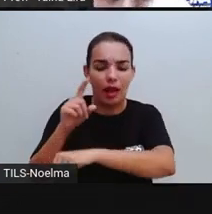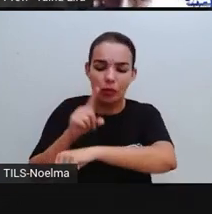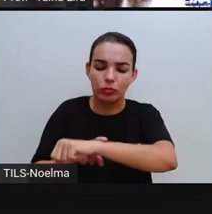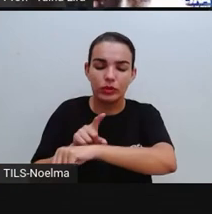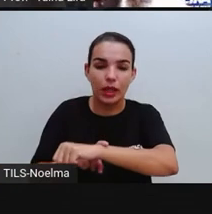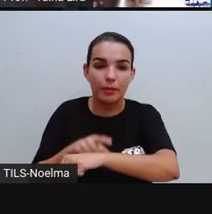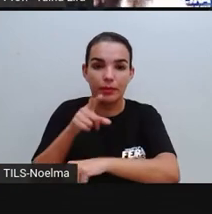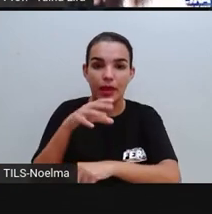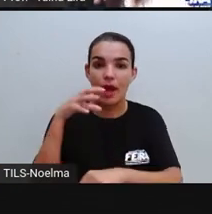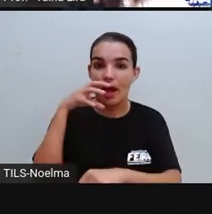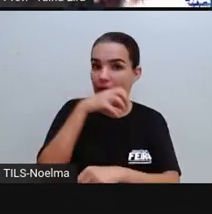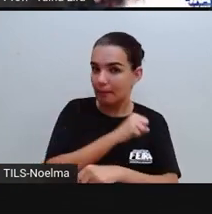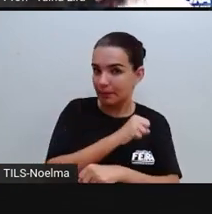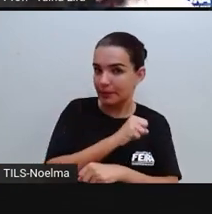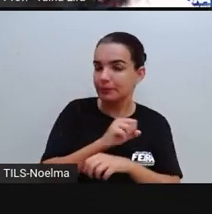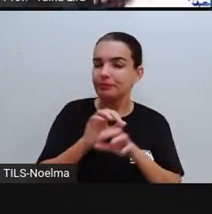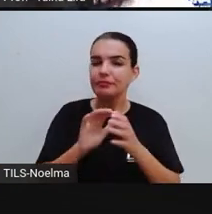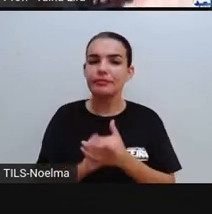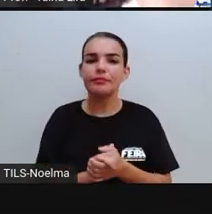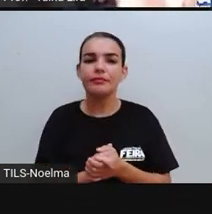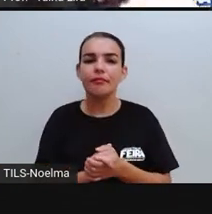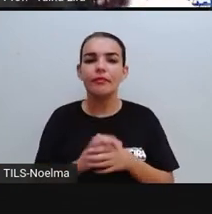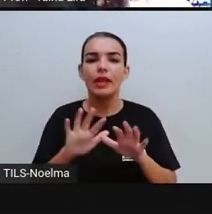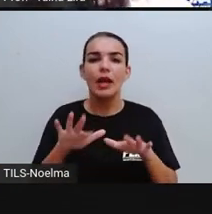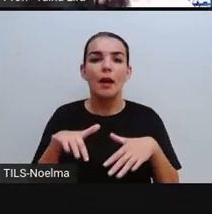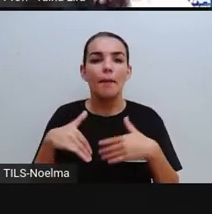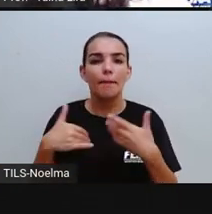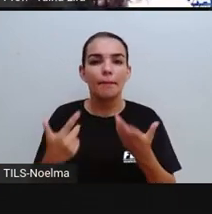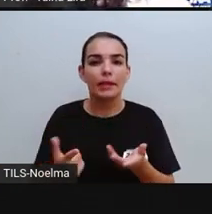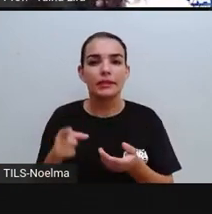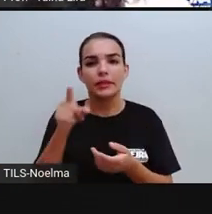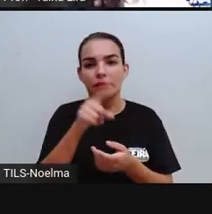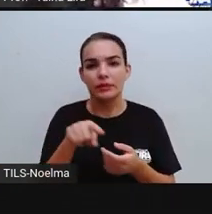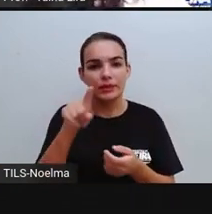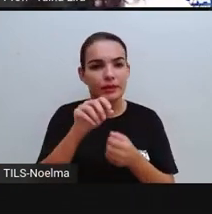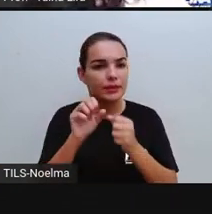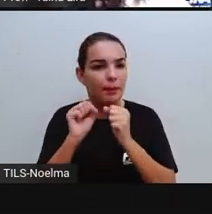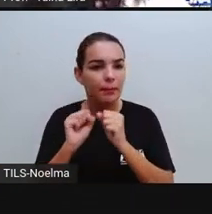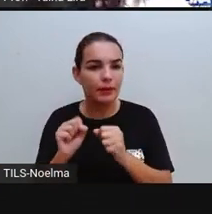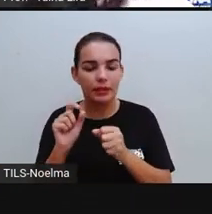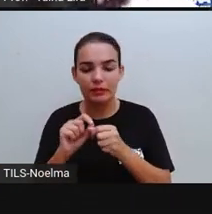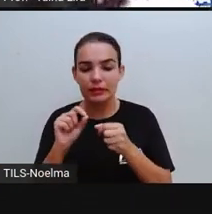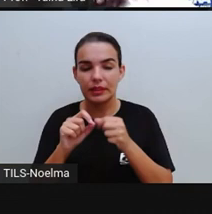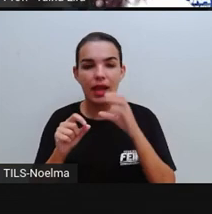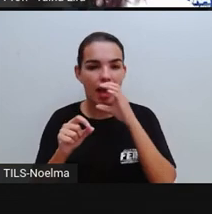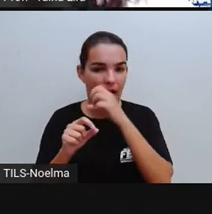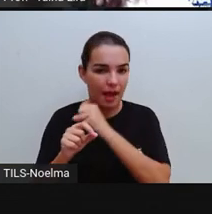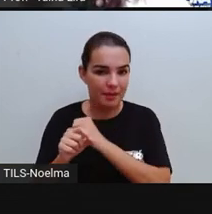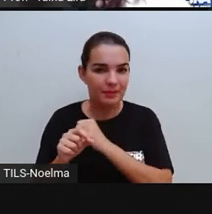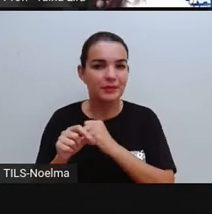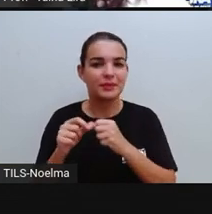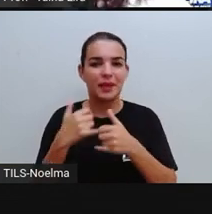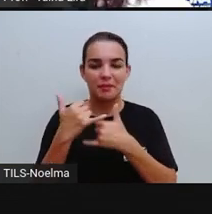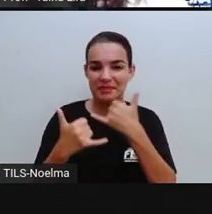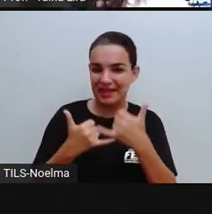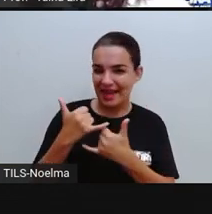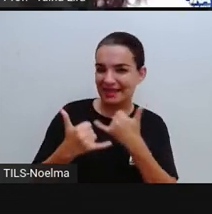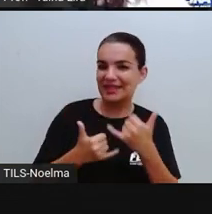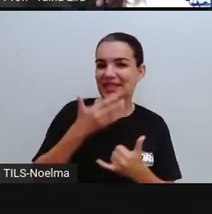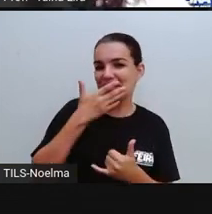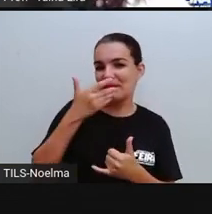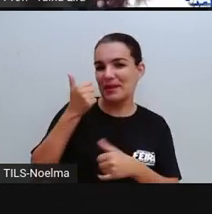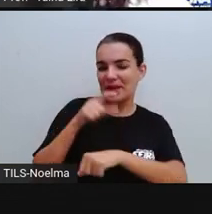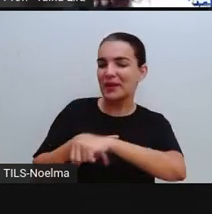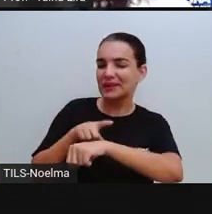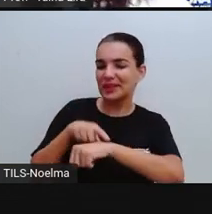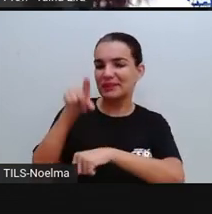profeisa aí em 2h43 que eu estava parando aqui para conversar com vocês, tá bom? Mas vocês podem aí também melhorar o